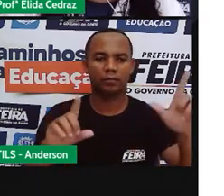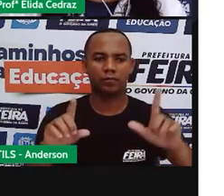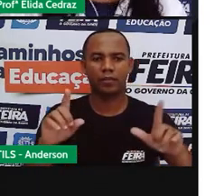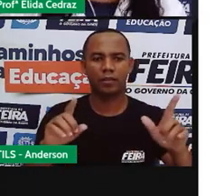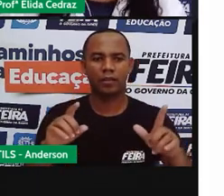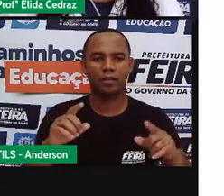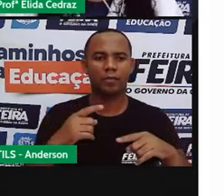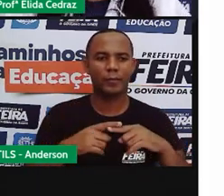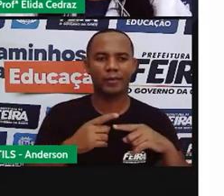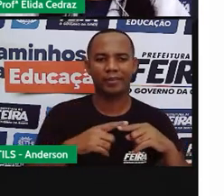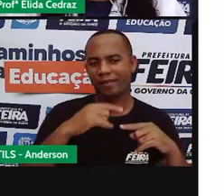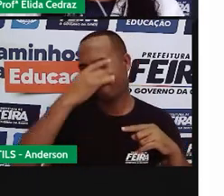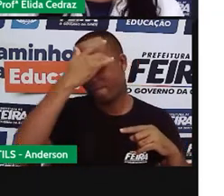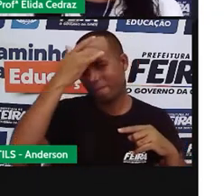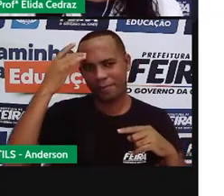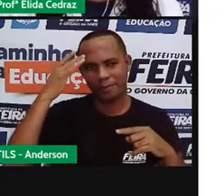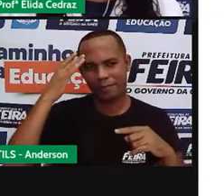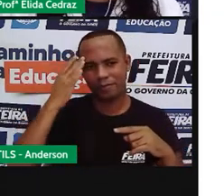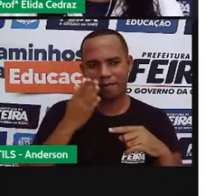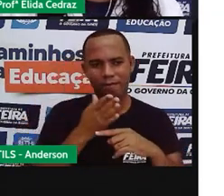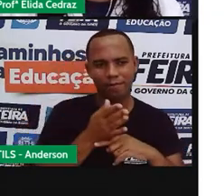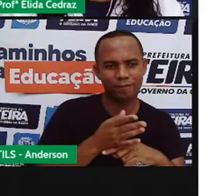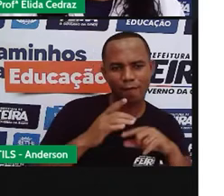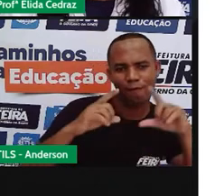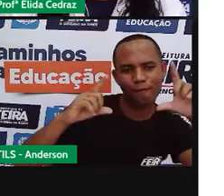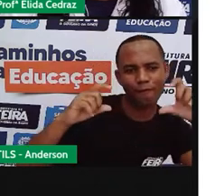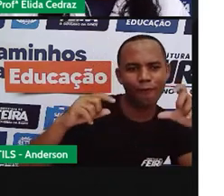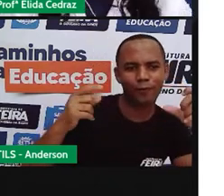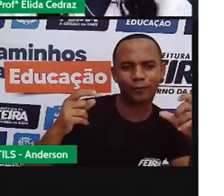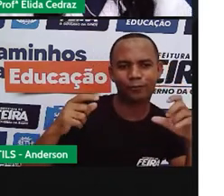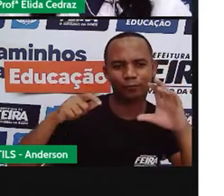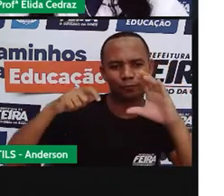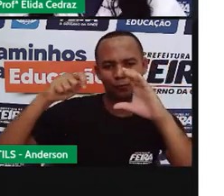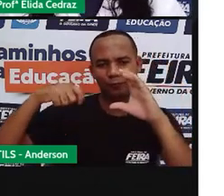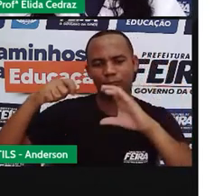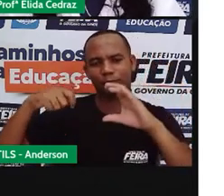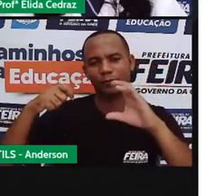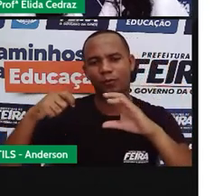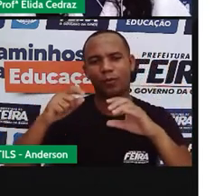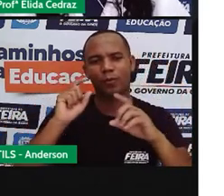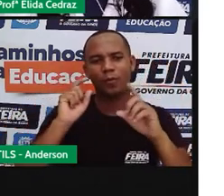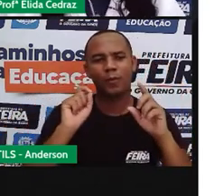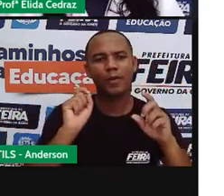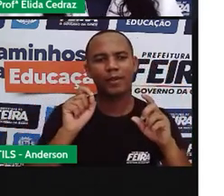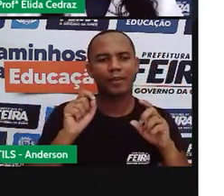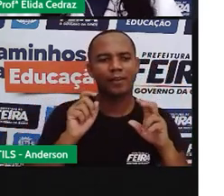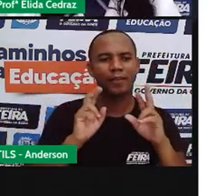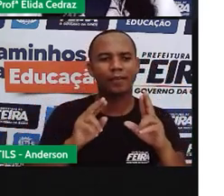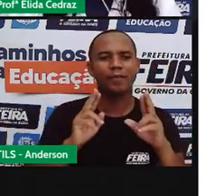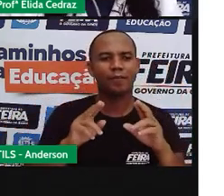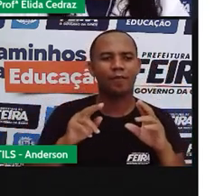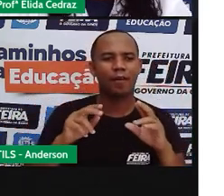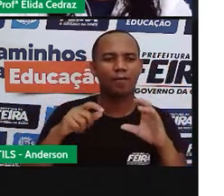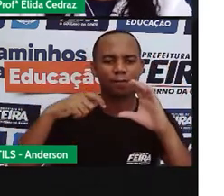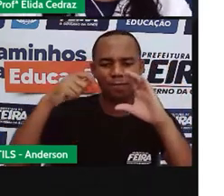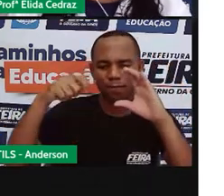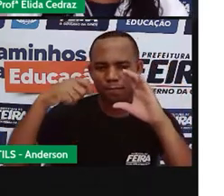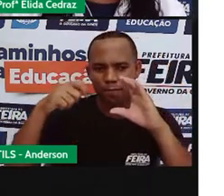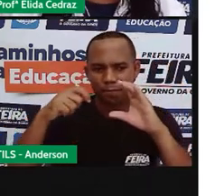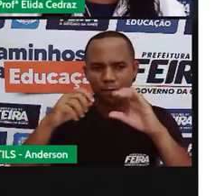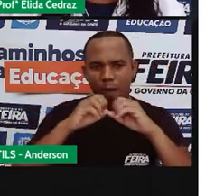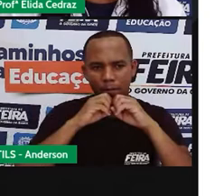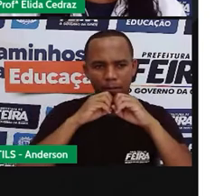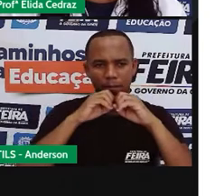estava passando na hora que filmou que fotografou está ali como um repórter filmou fotografou escreveu e